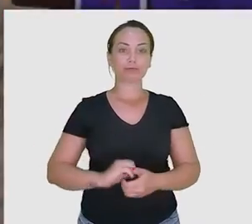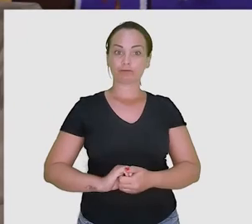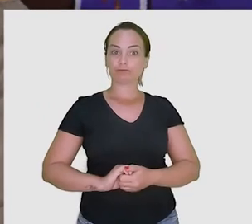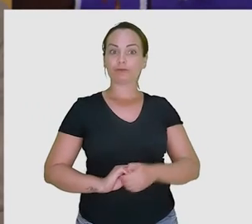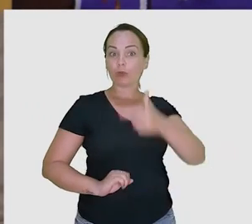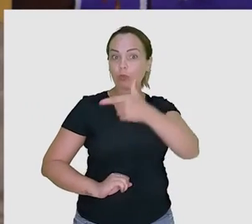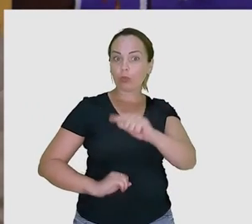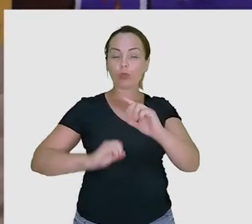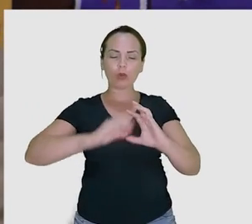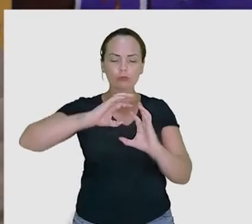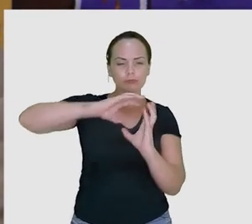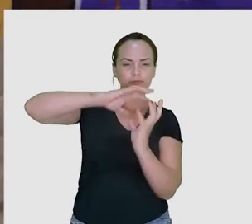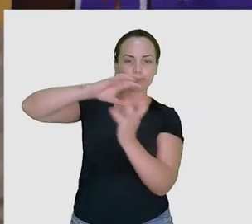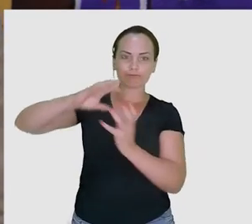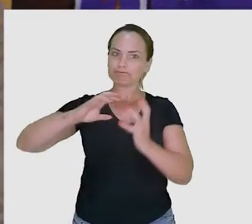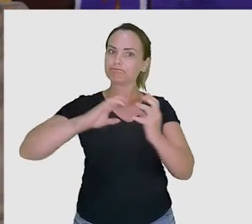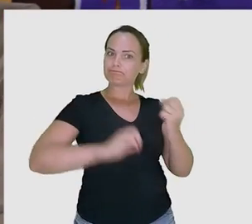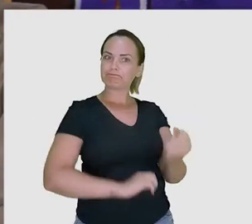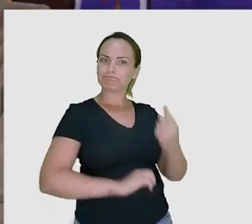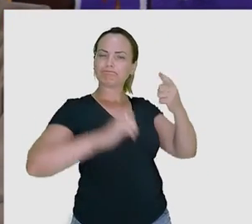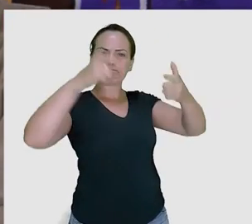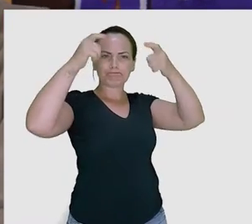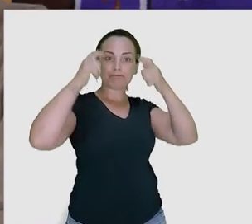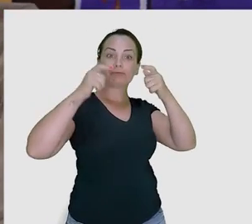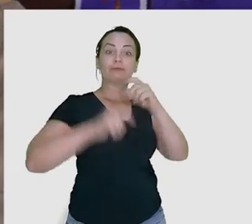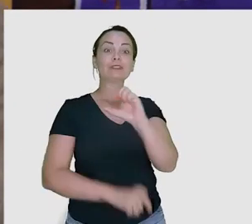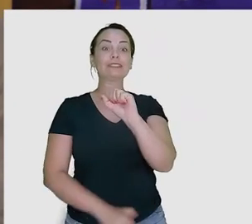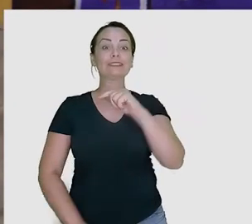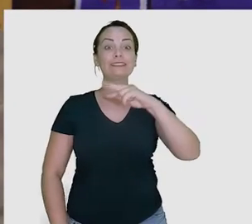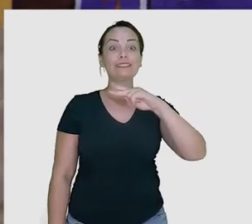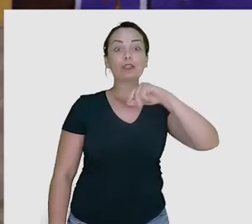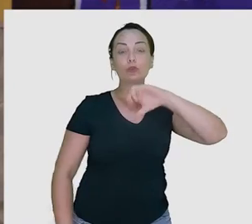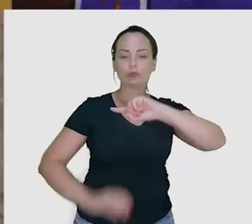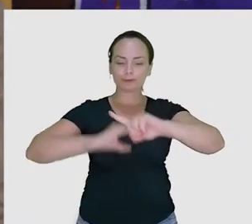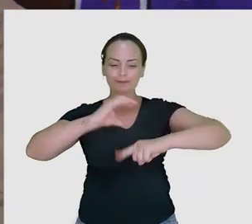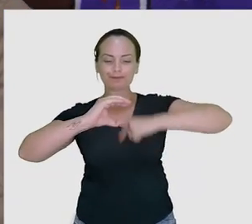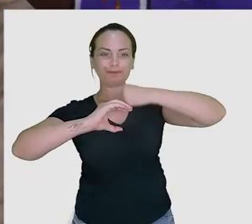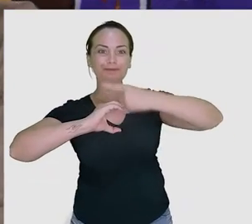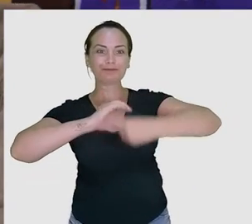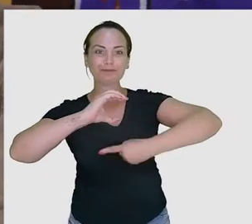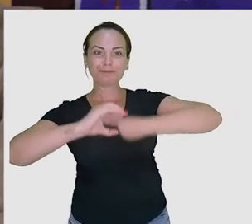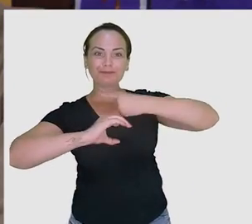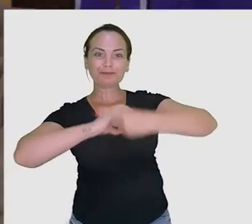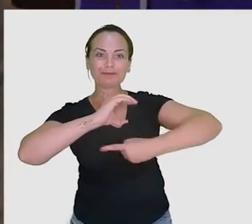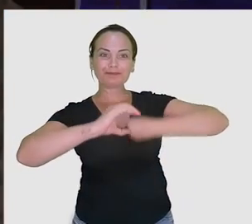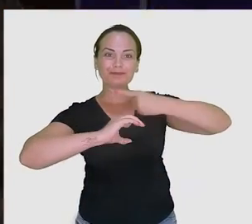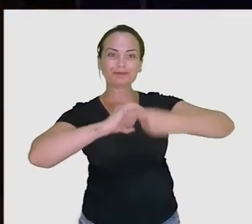O próximo planeta inspirou Menestréis. É Saturno e seus vários anéis.